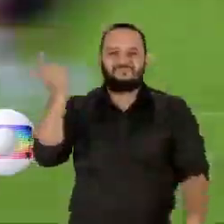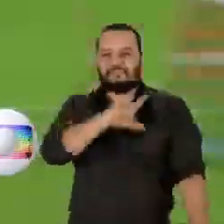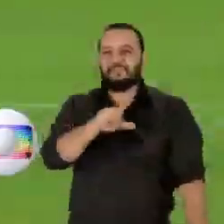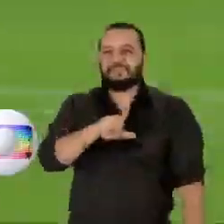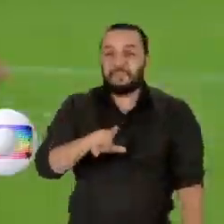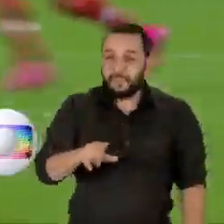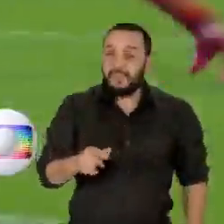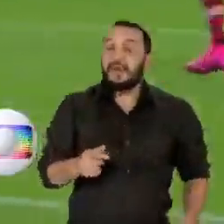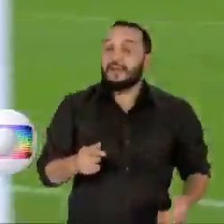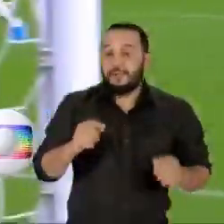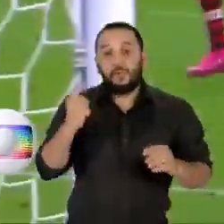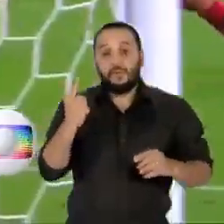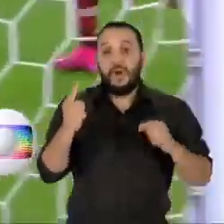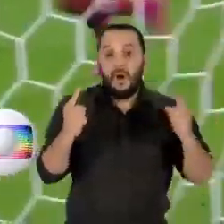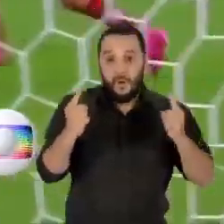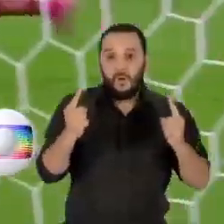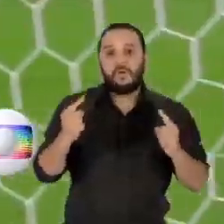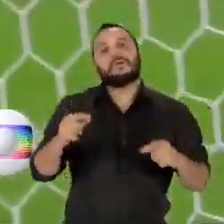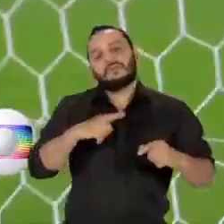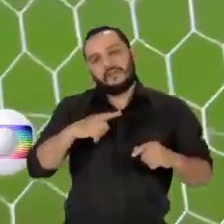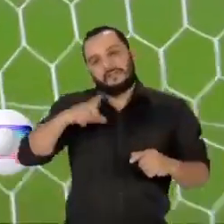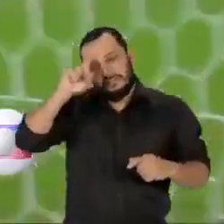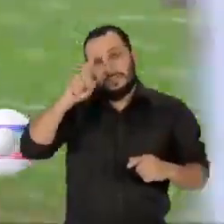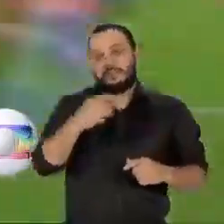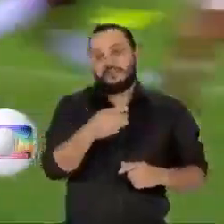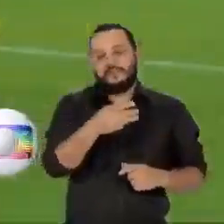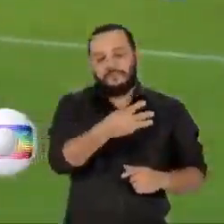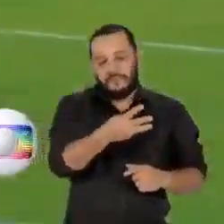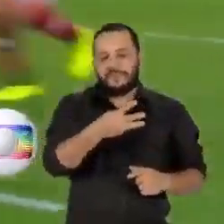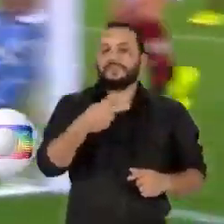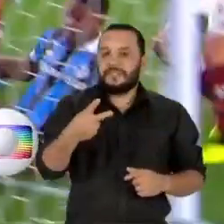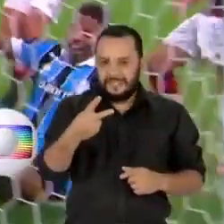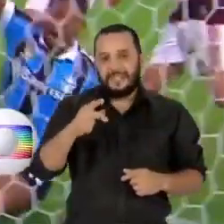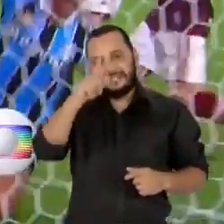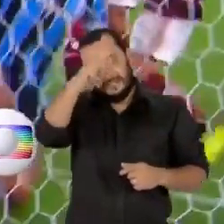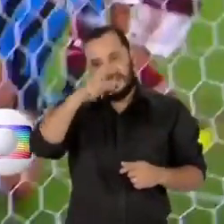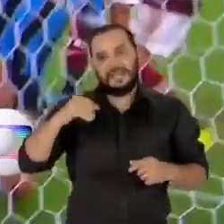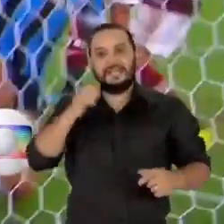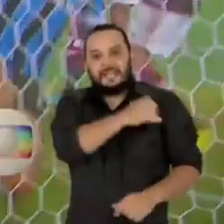O jogo de volta acontece no próximo dia 23 no estádio do Maracanã.